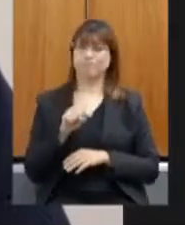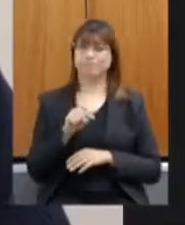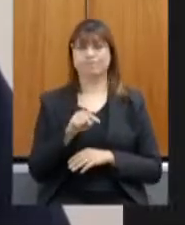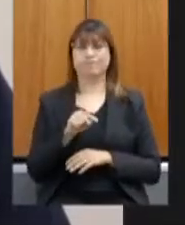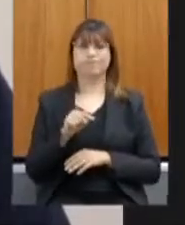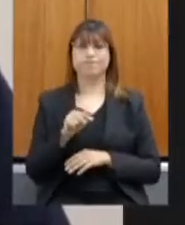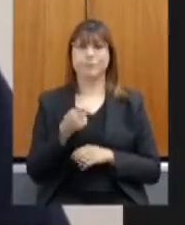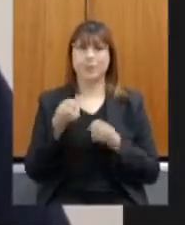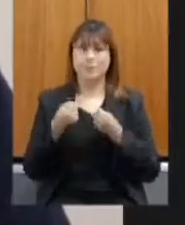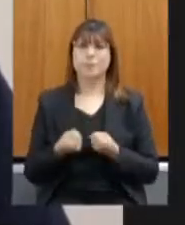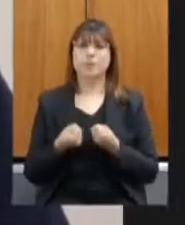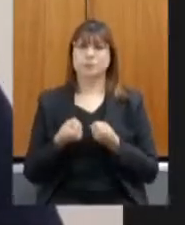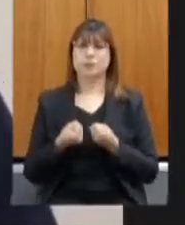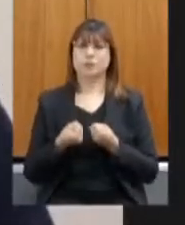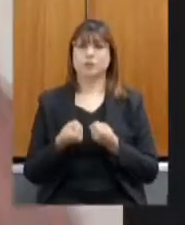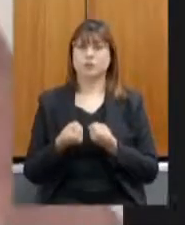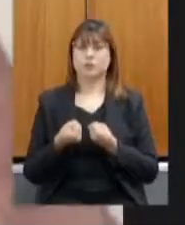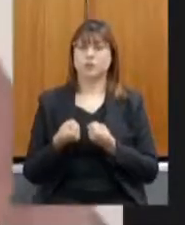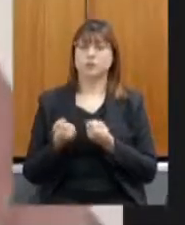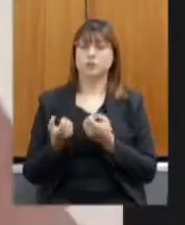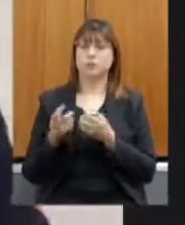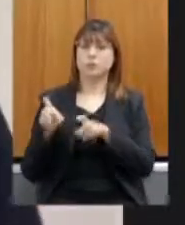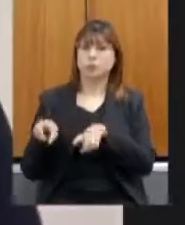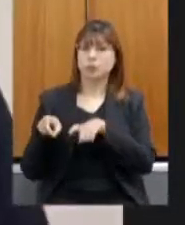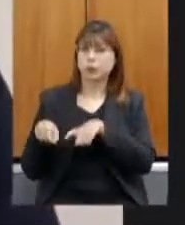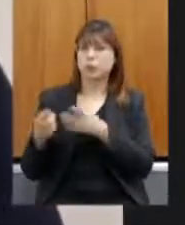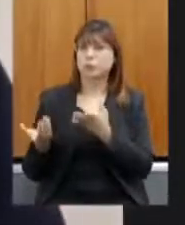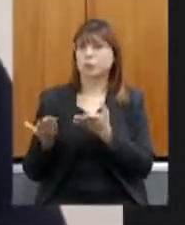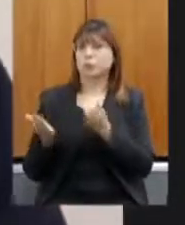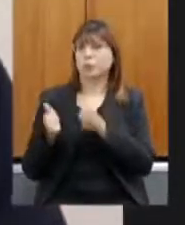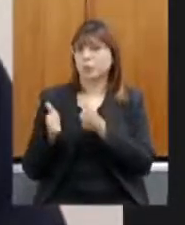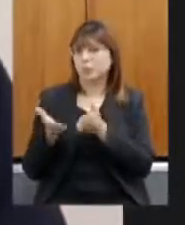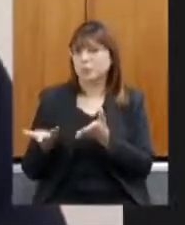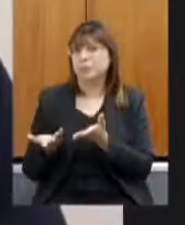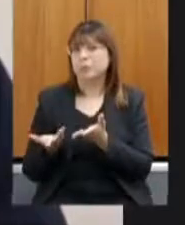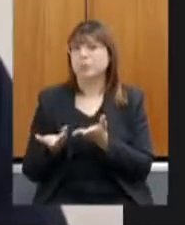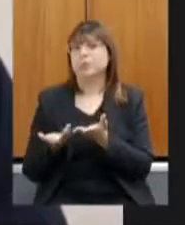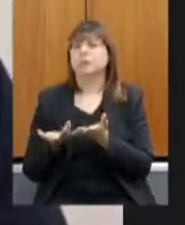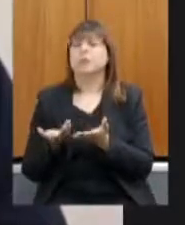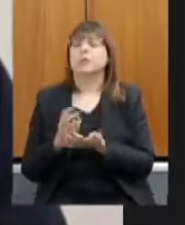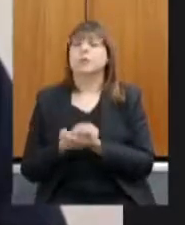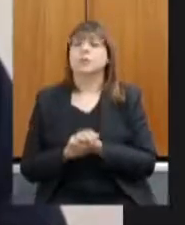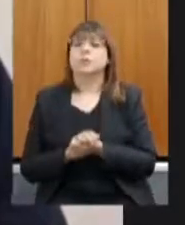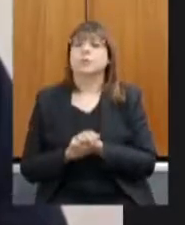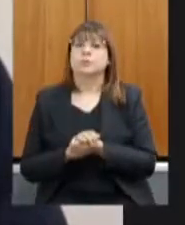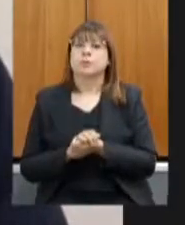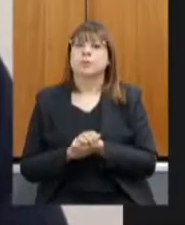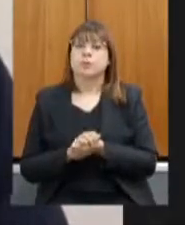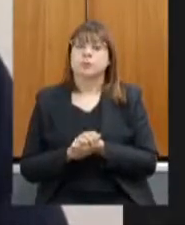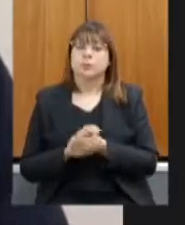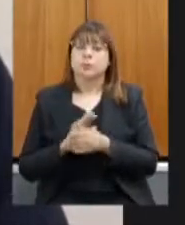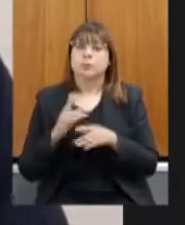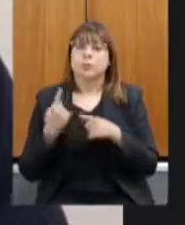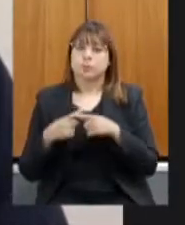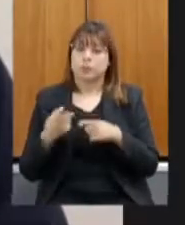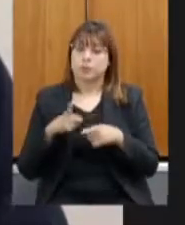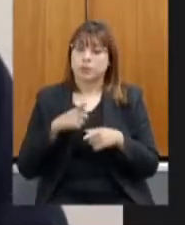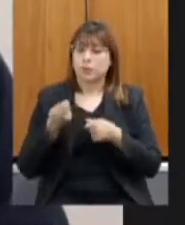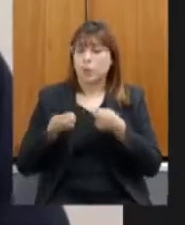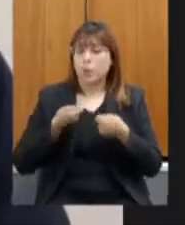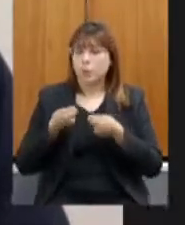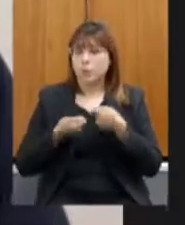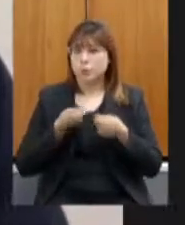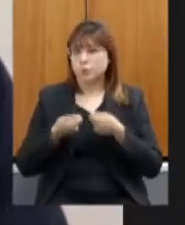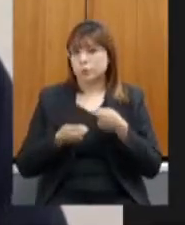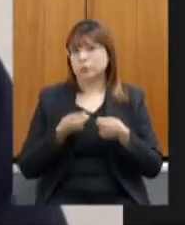pequeno produtor a gente entende sim que o controle está exacerbado sobre aquele